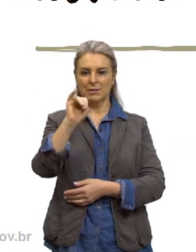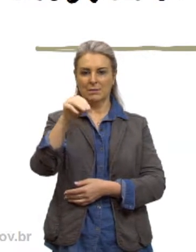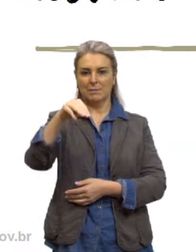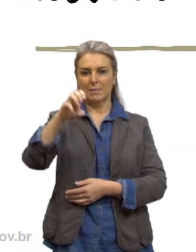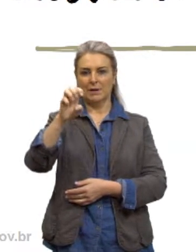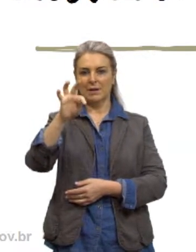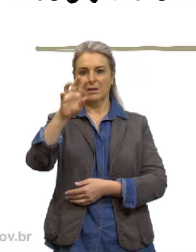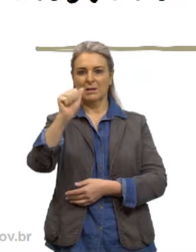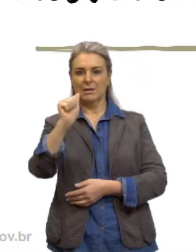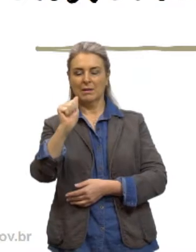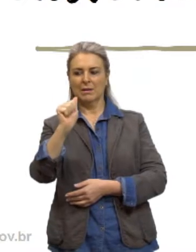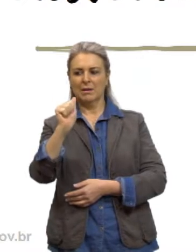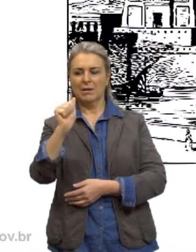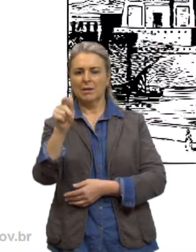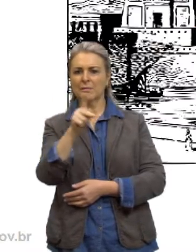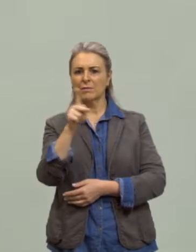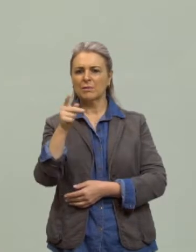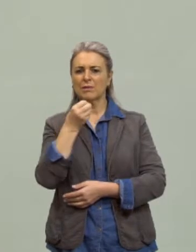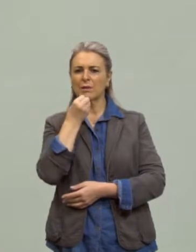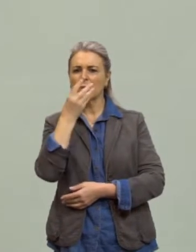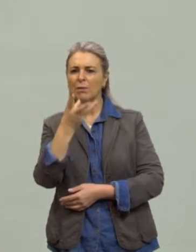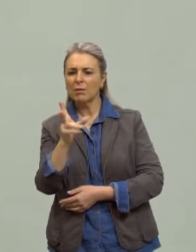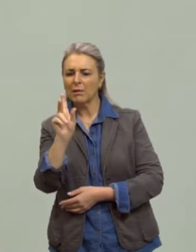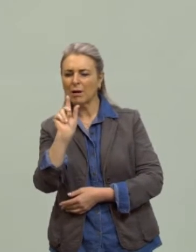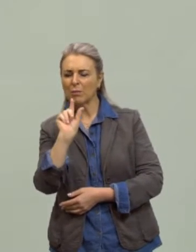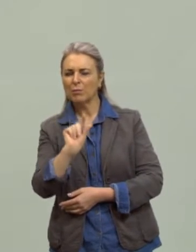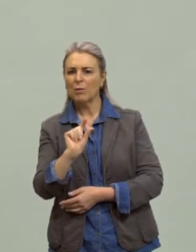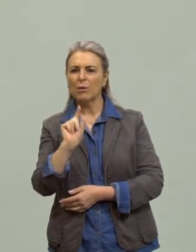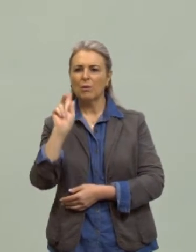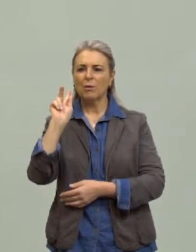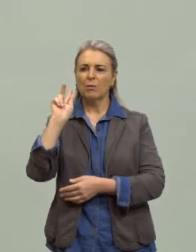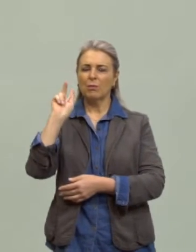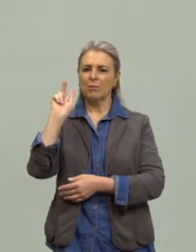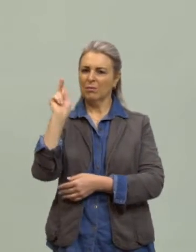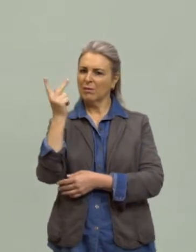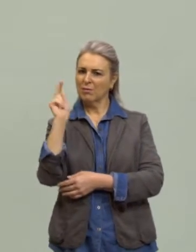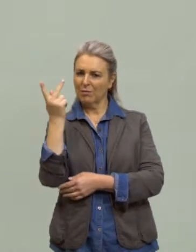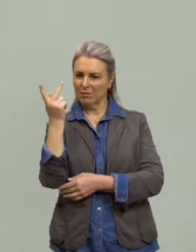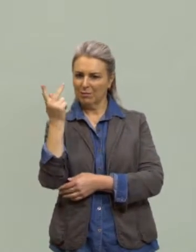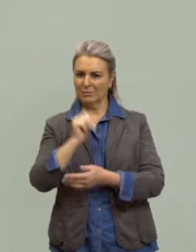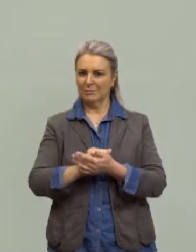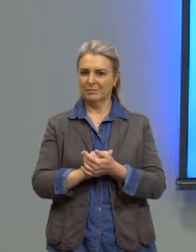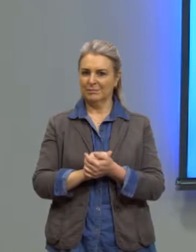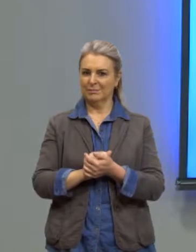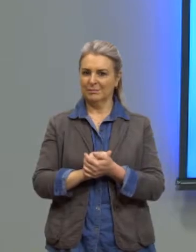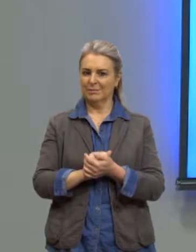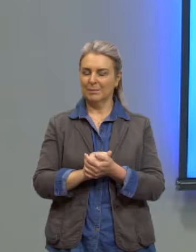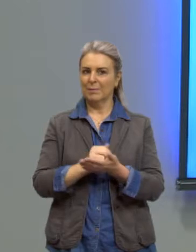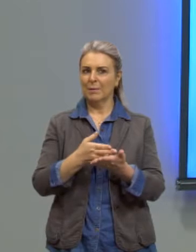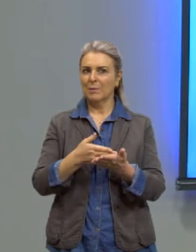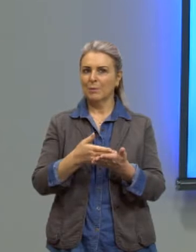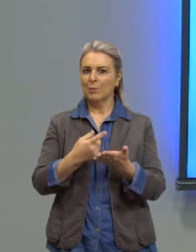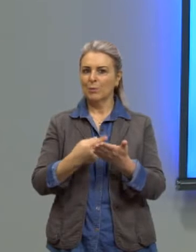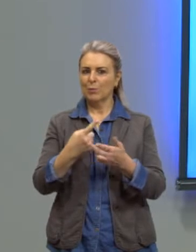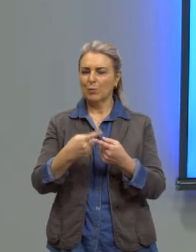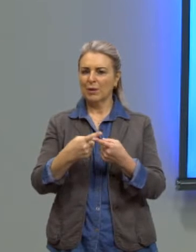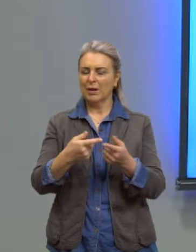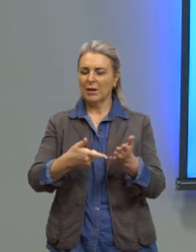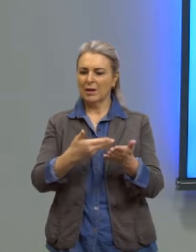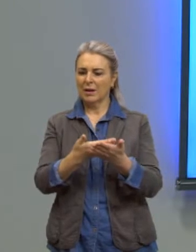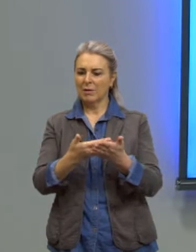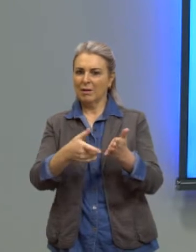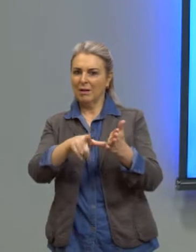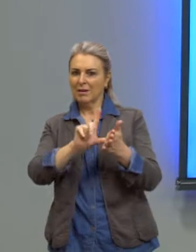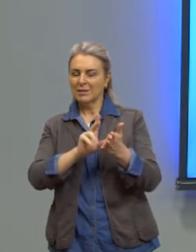contexto histórico dessas progressões na sequência dos assuntos da outra aula, que era sequência numérica.